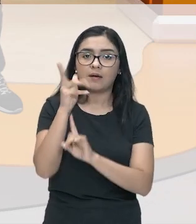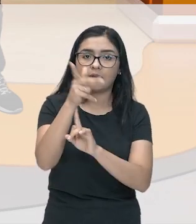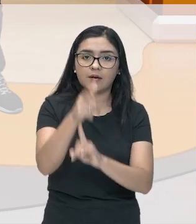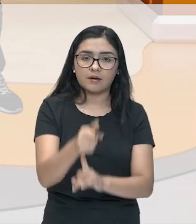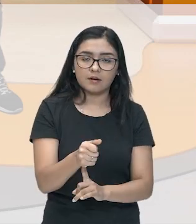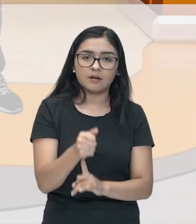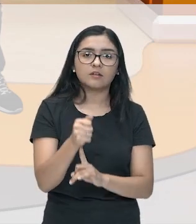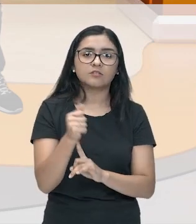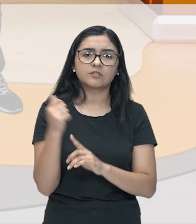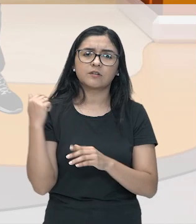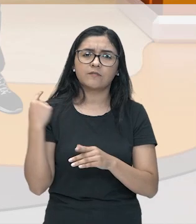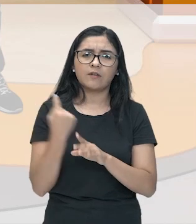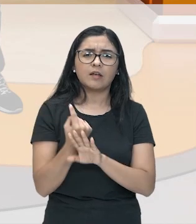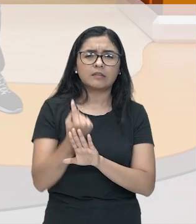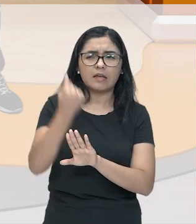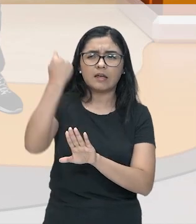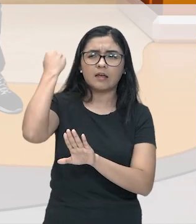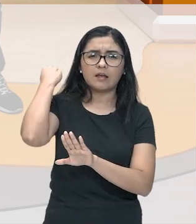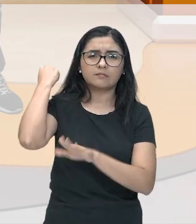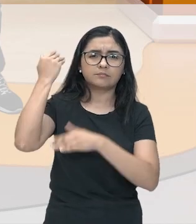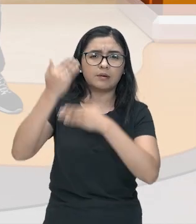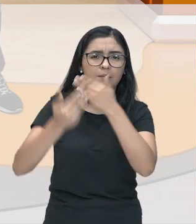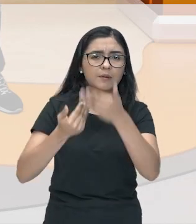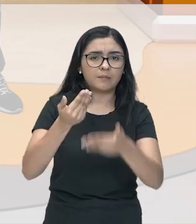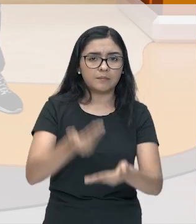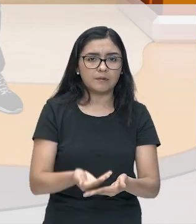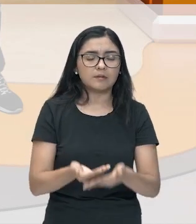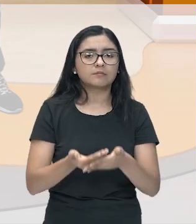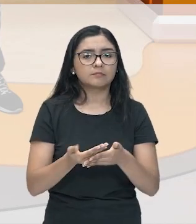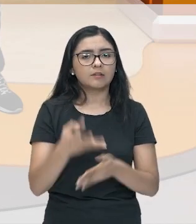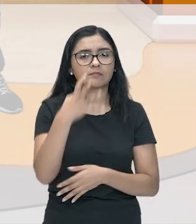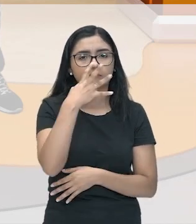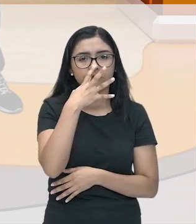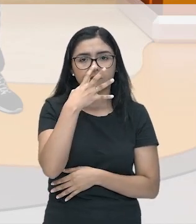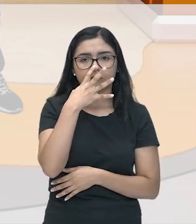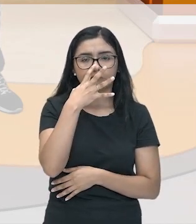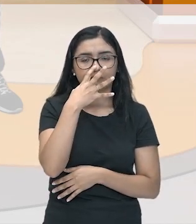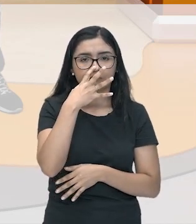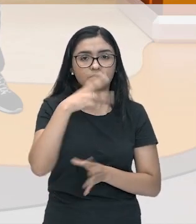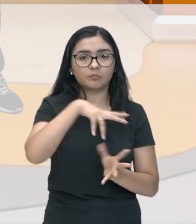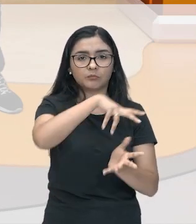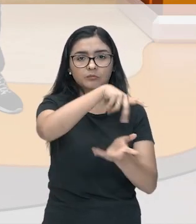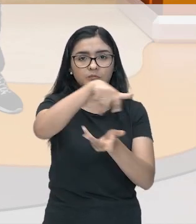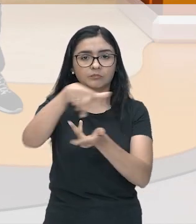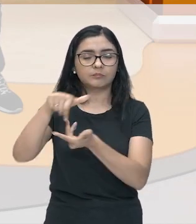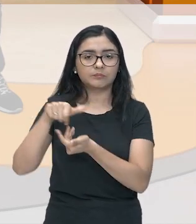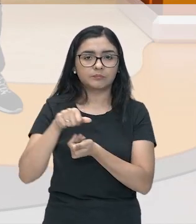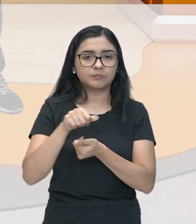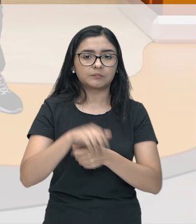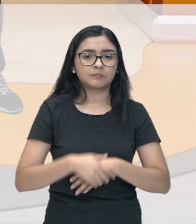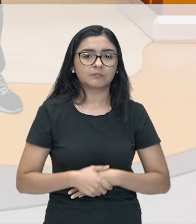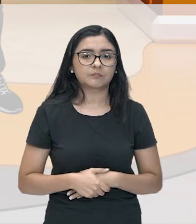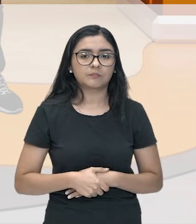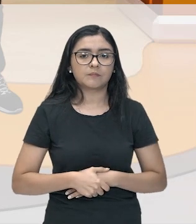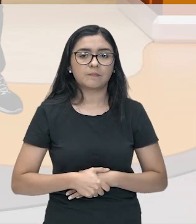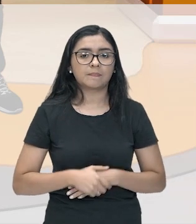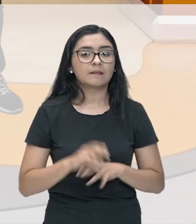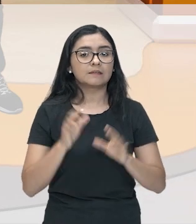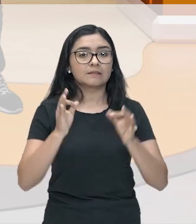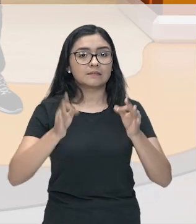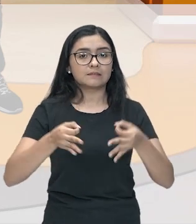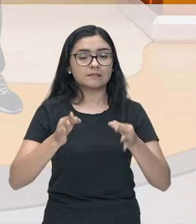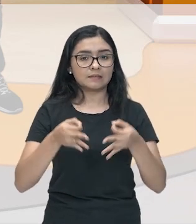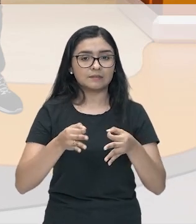atravessa o tempo e continua a encantar audiências ao redor do mundo. Certo, galerinha?